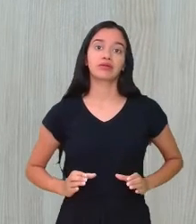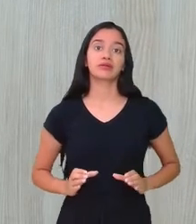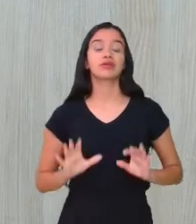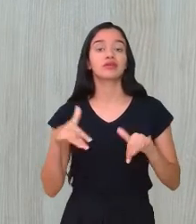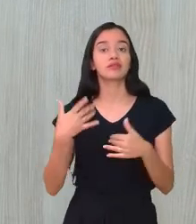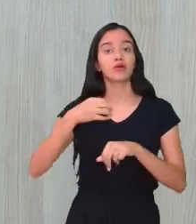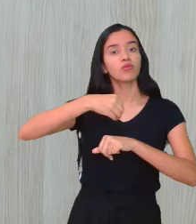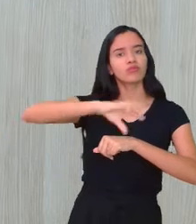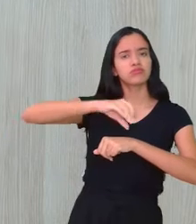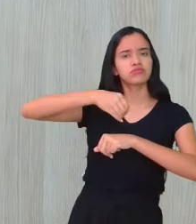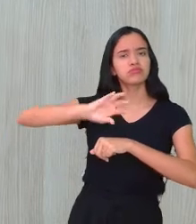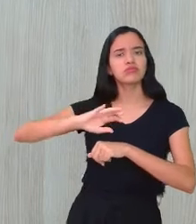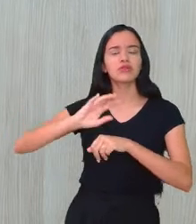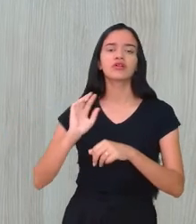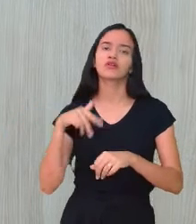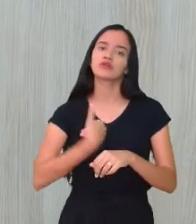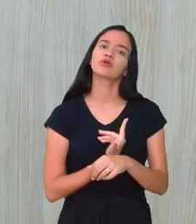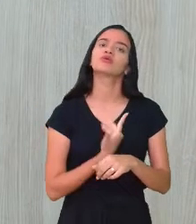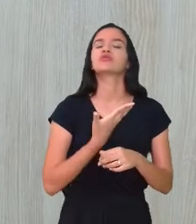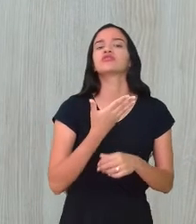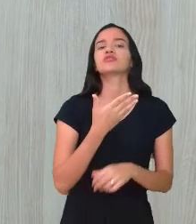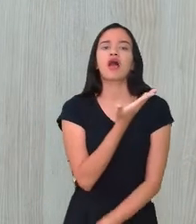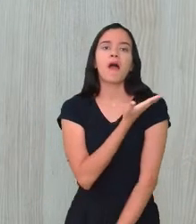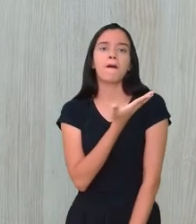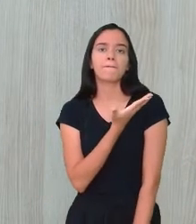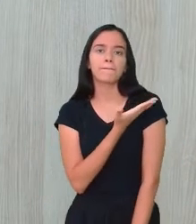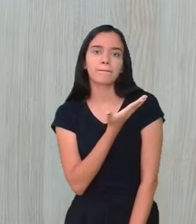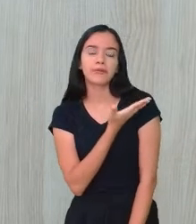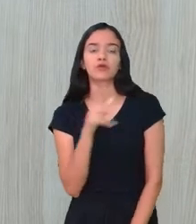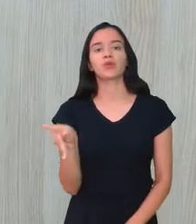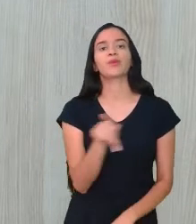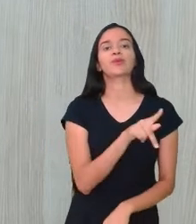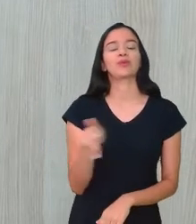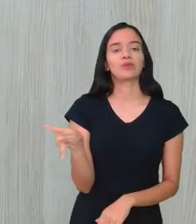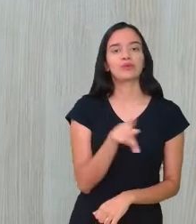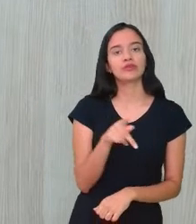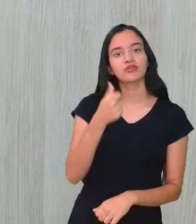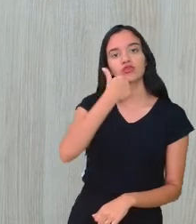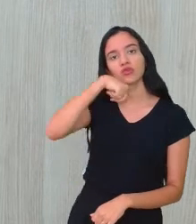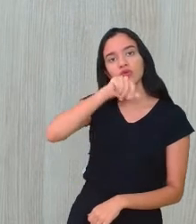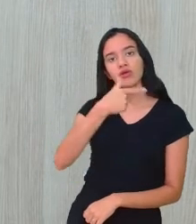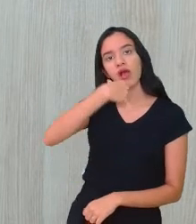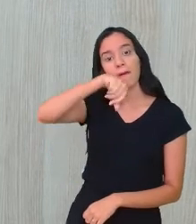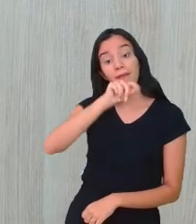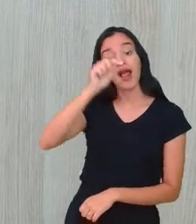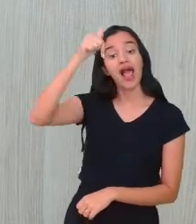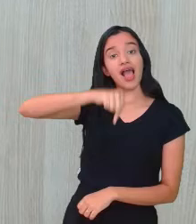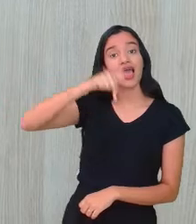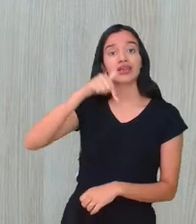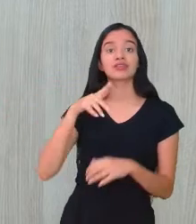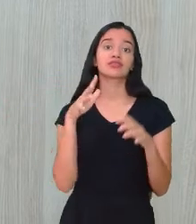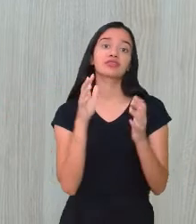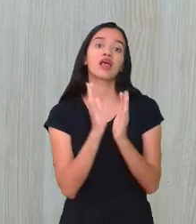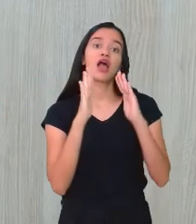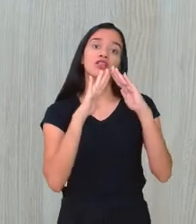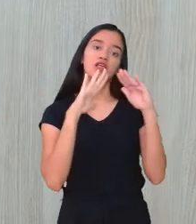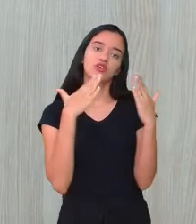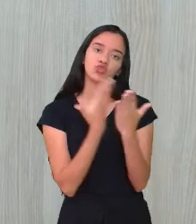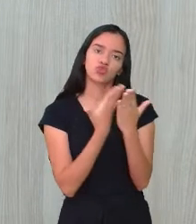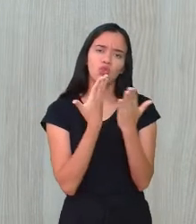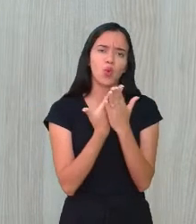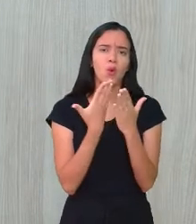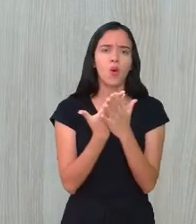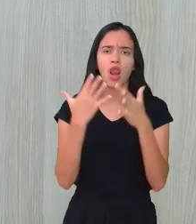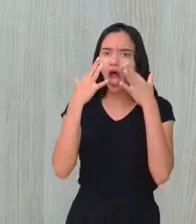recadinho aí para os nossos colegas professores, para pais, né? Como nós aqui na escola. É a questão de ficar